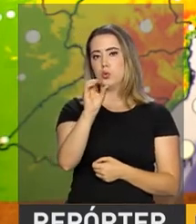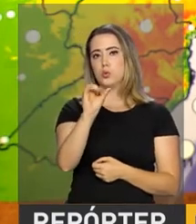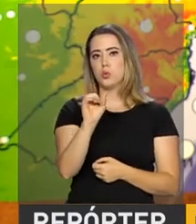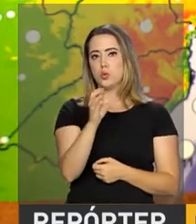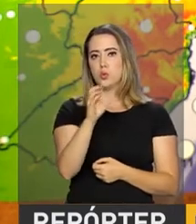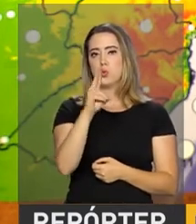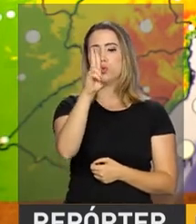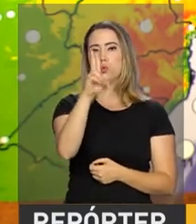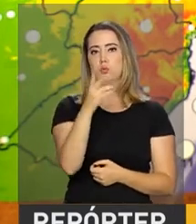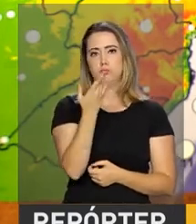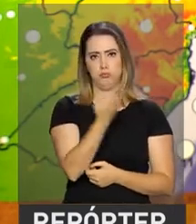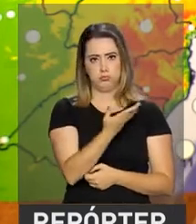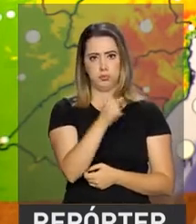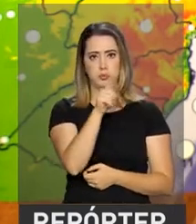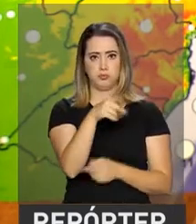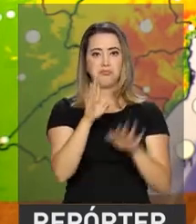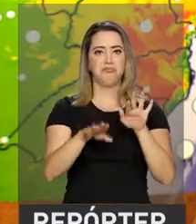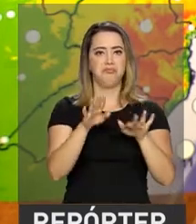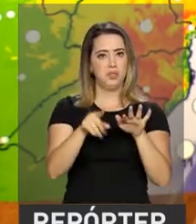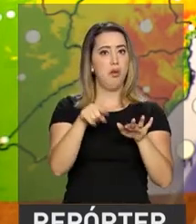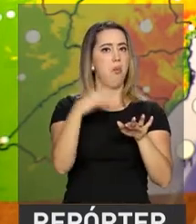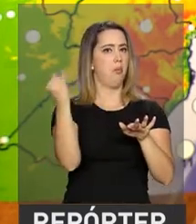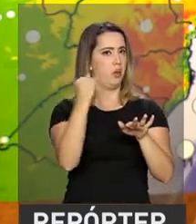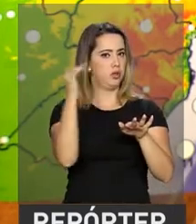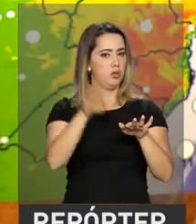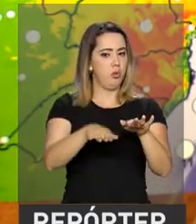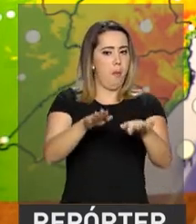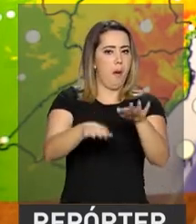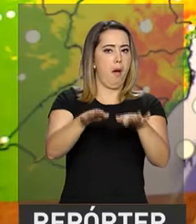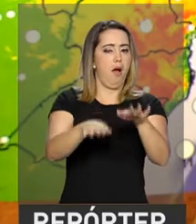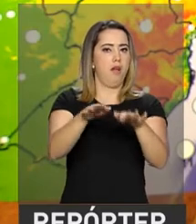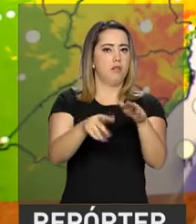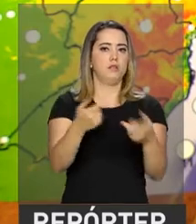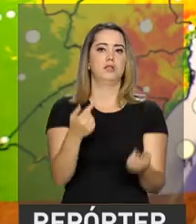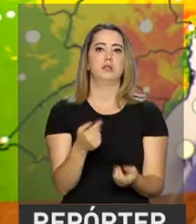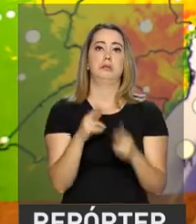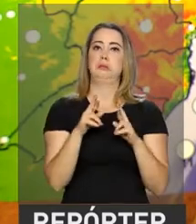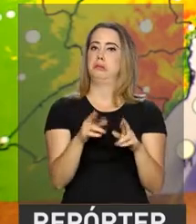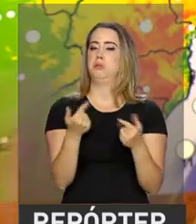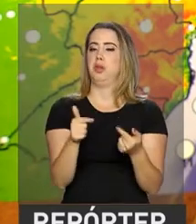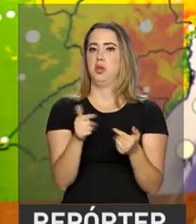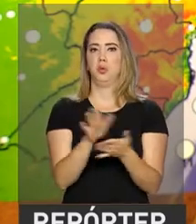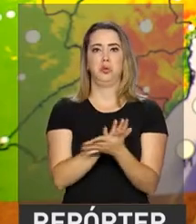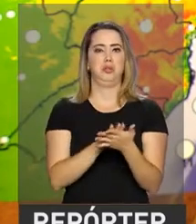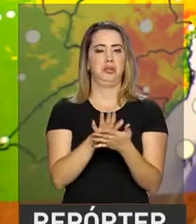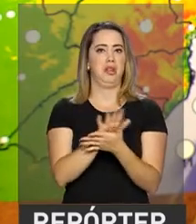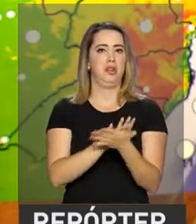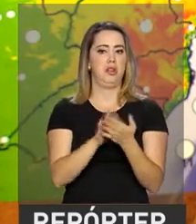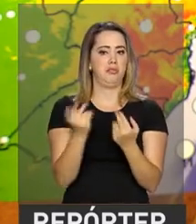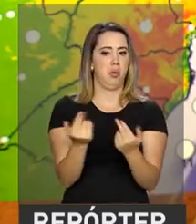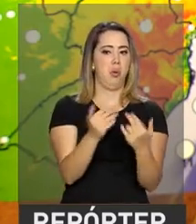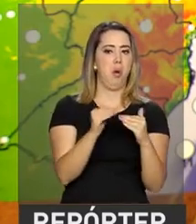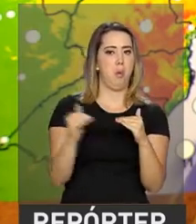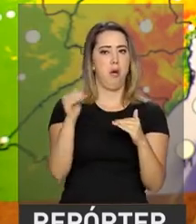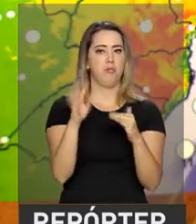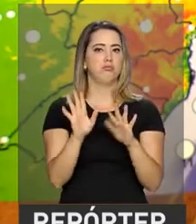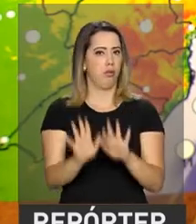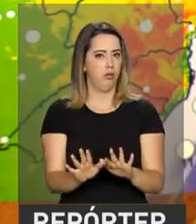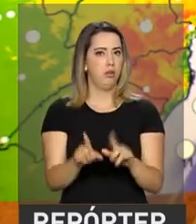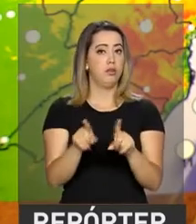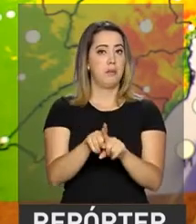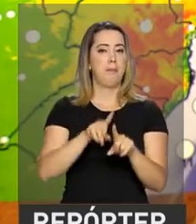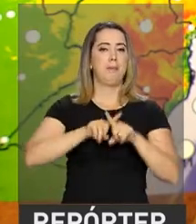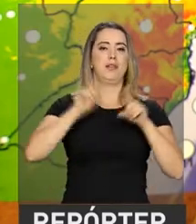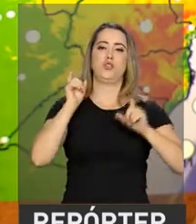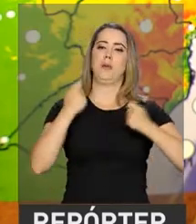tremor que tem uma magnitude considerável. Se espera que não tenha mais tremores de tanta magnitude igual, mas isso já ficou